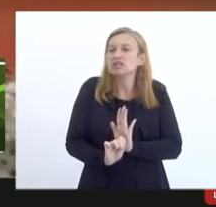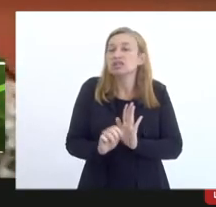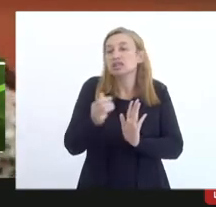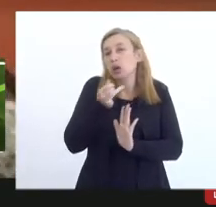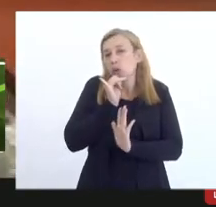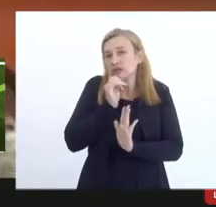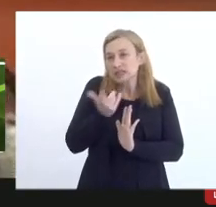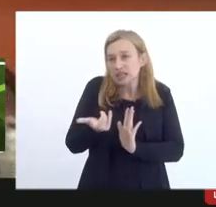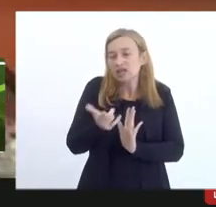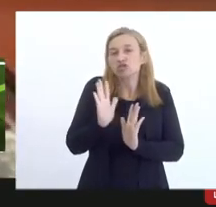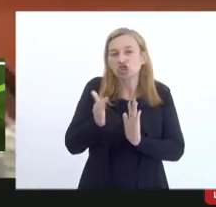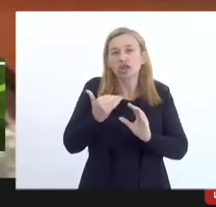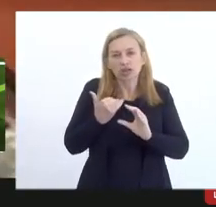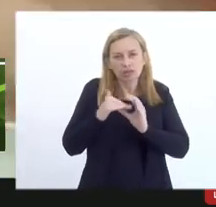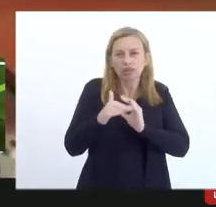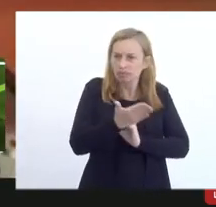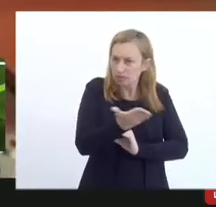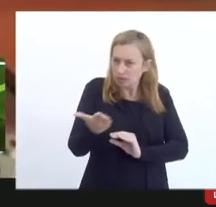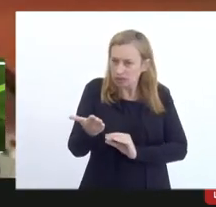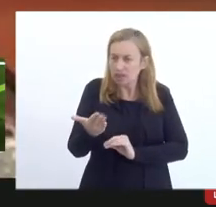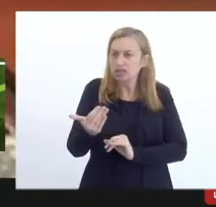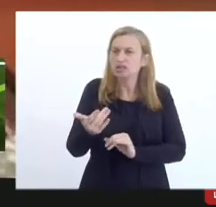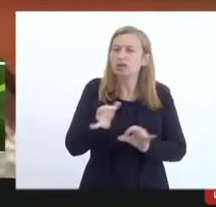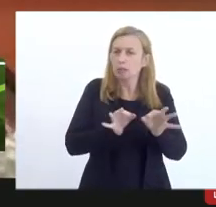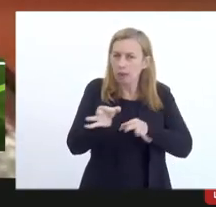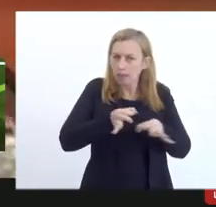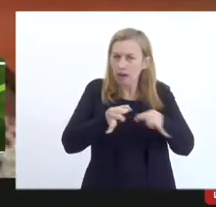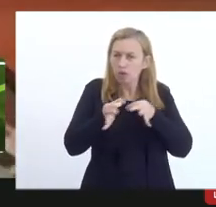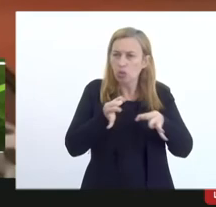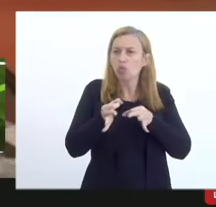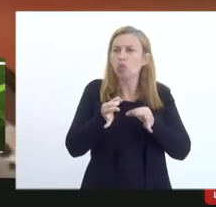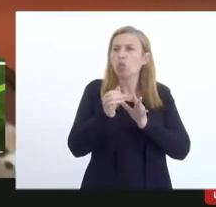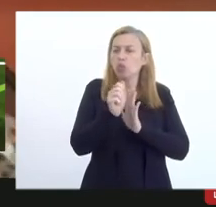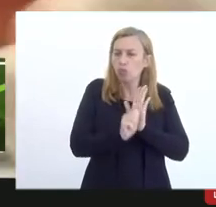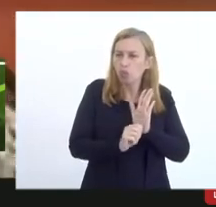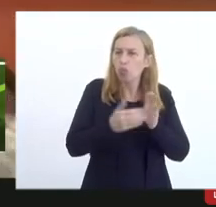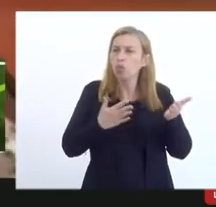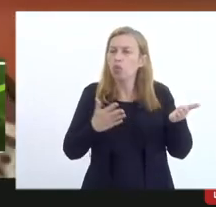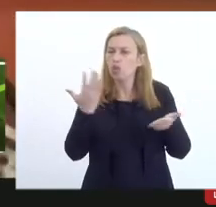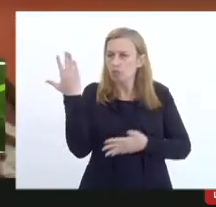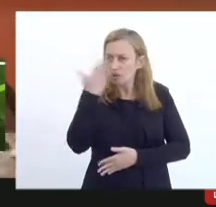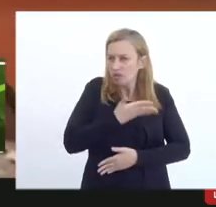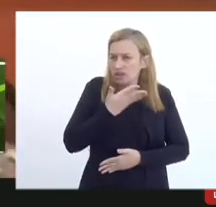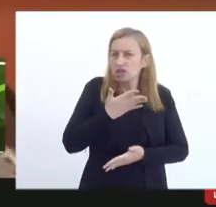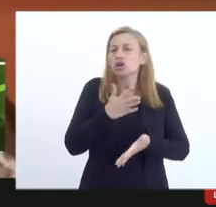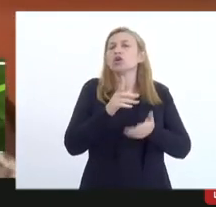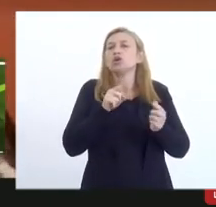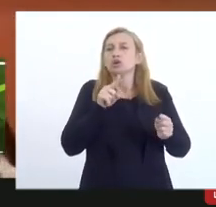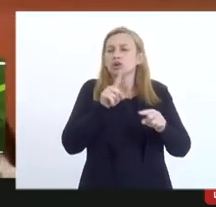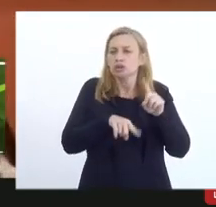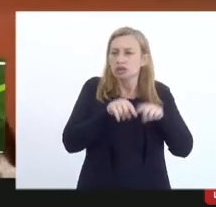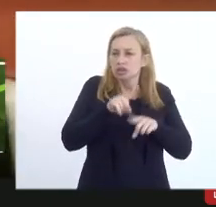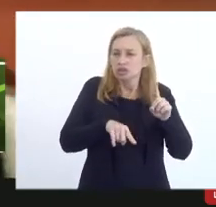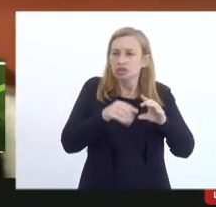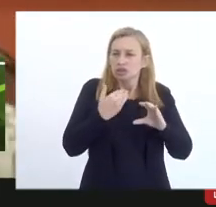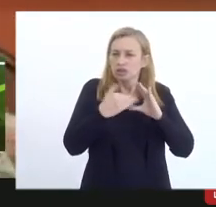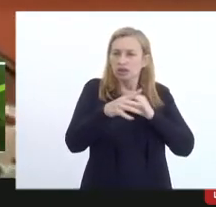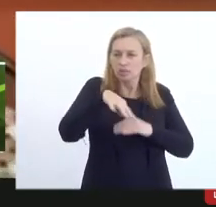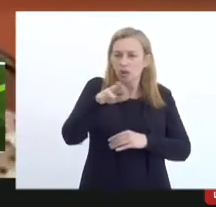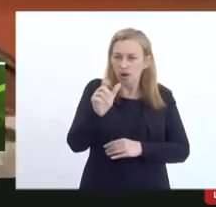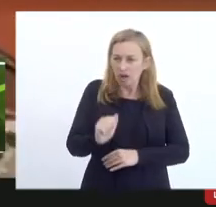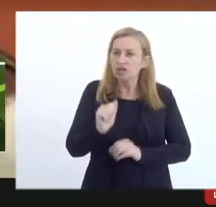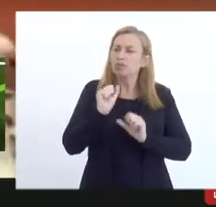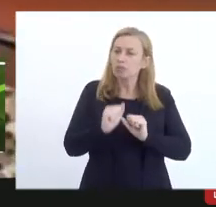exemplo que eu encaminhei que a gente também elaborou um relatório de comprovação do objeto foi encaminhado para a Morgana que pode ser